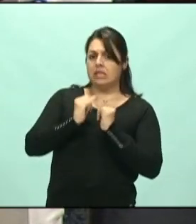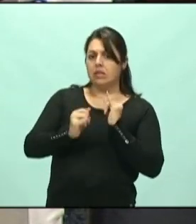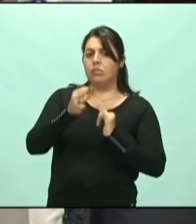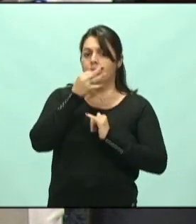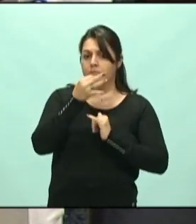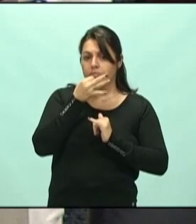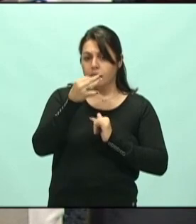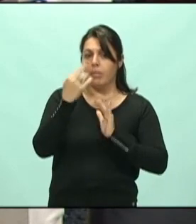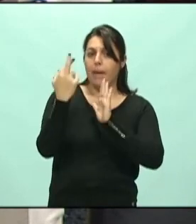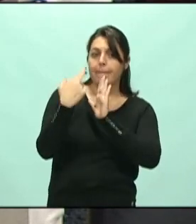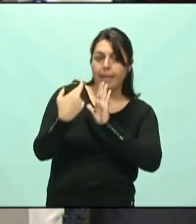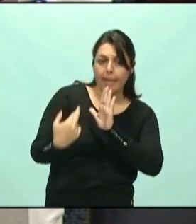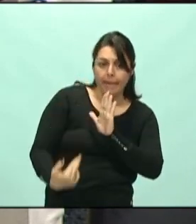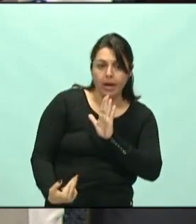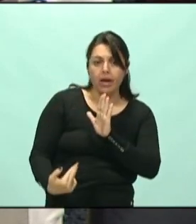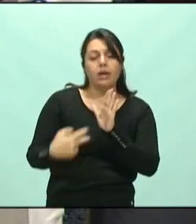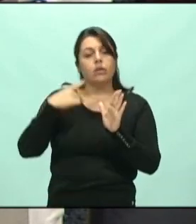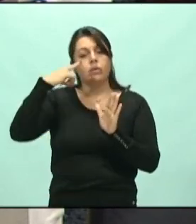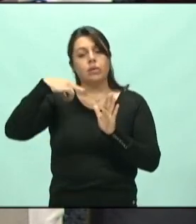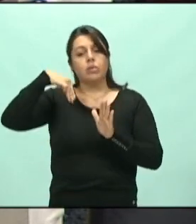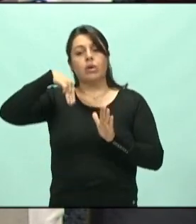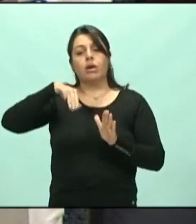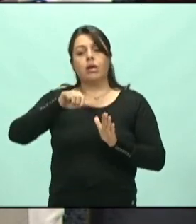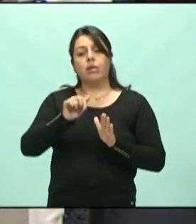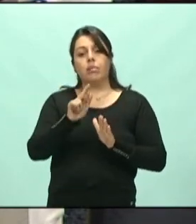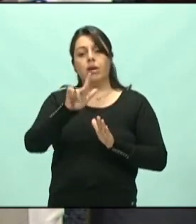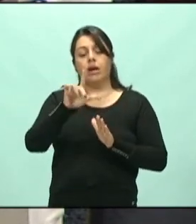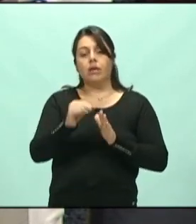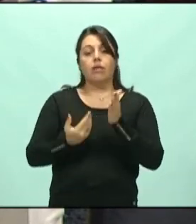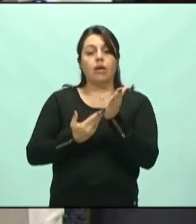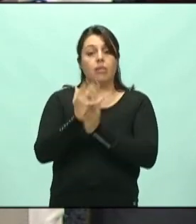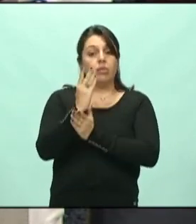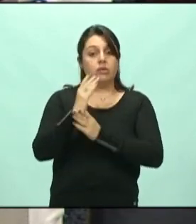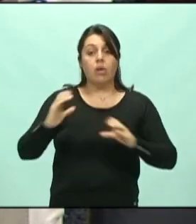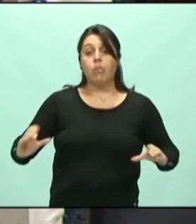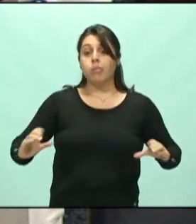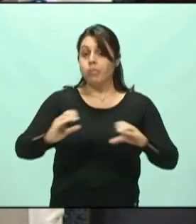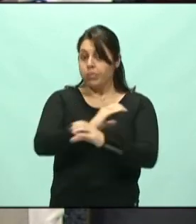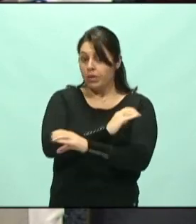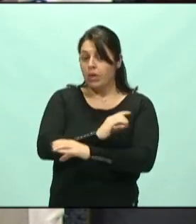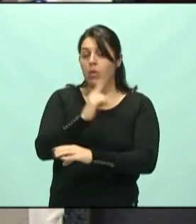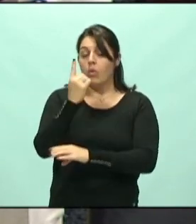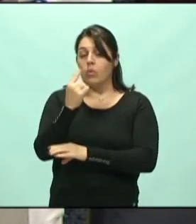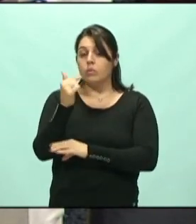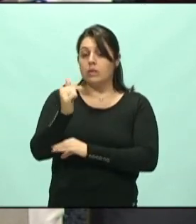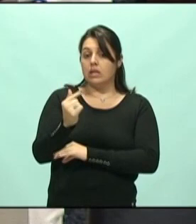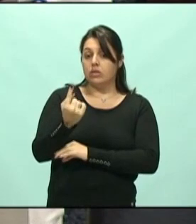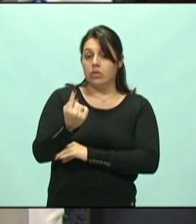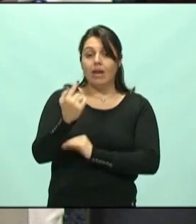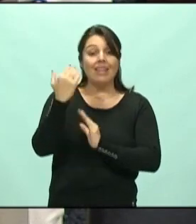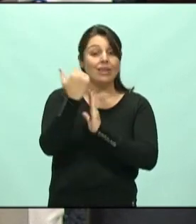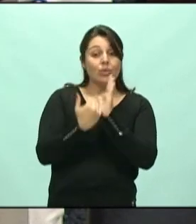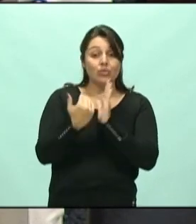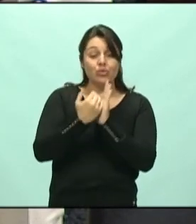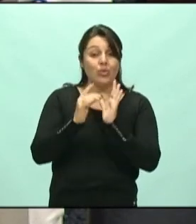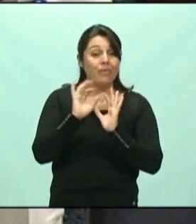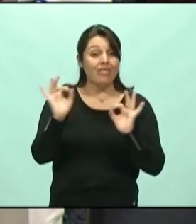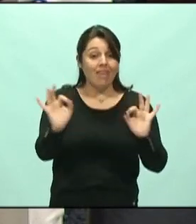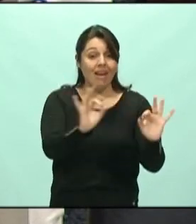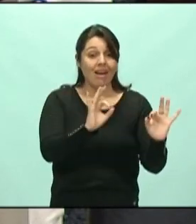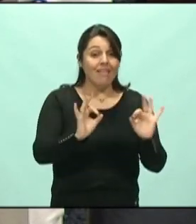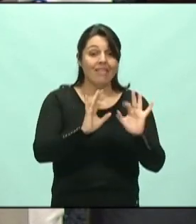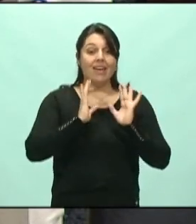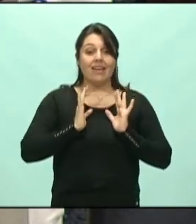parecer, o relatório do deputado Marcos Vieira foi pela aprovação na íntegra do 174, não retirando nenhuma vírgula.